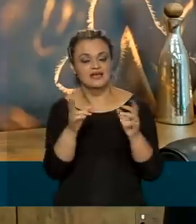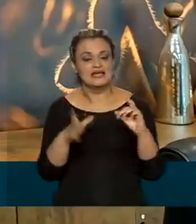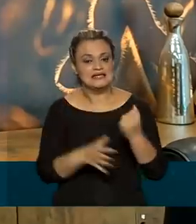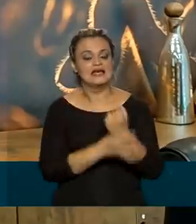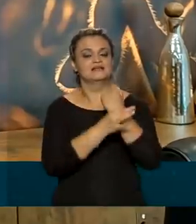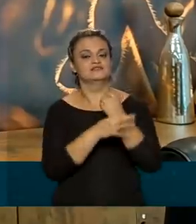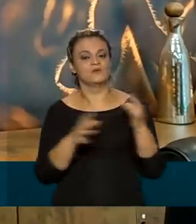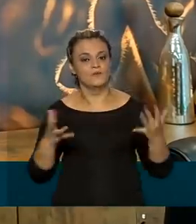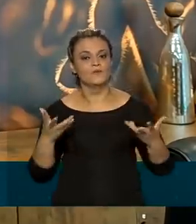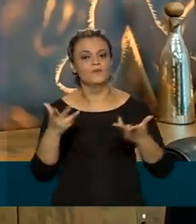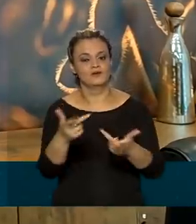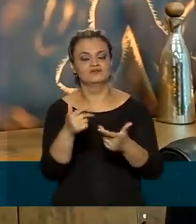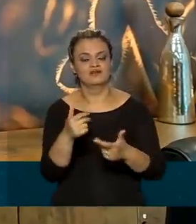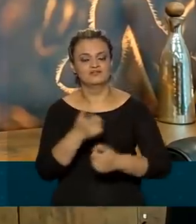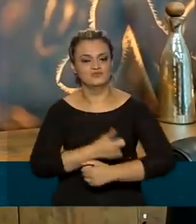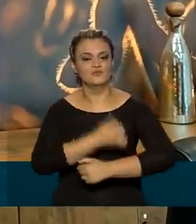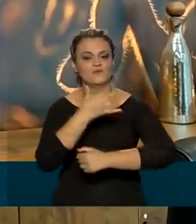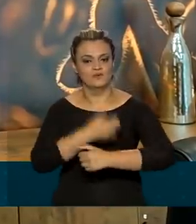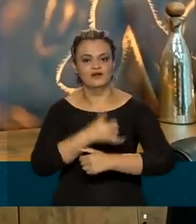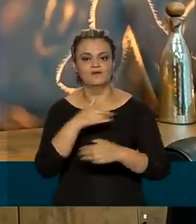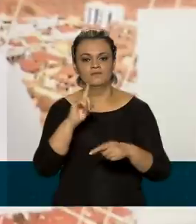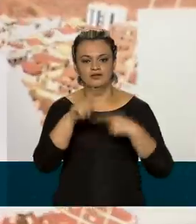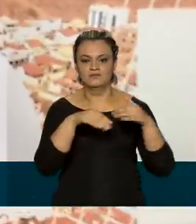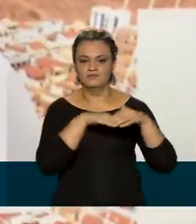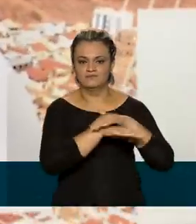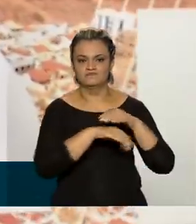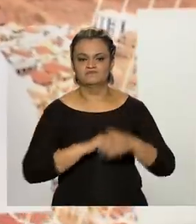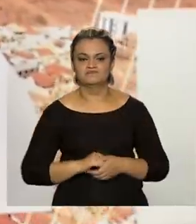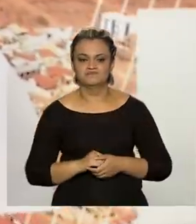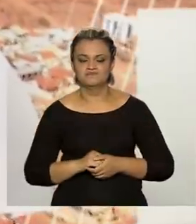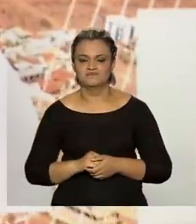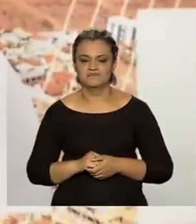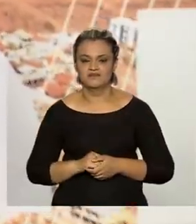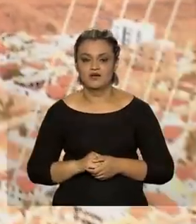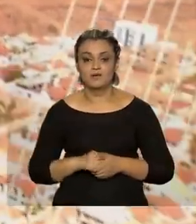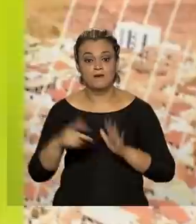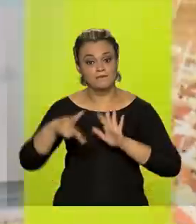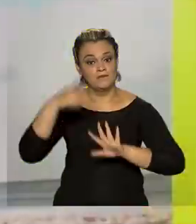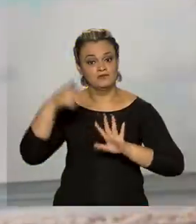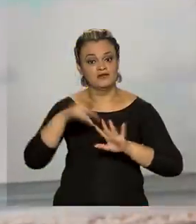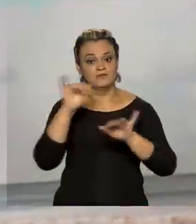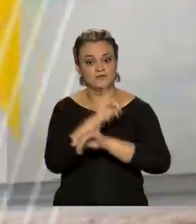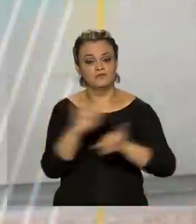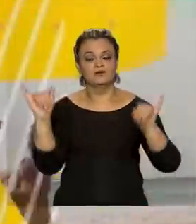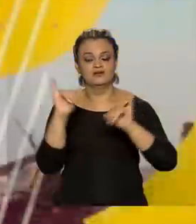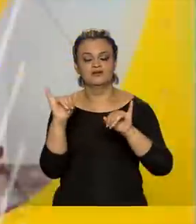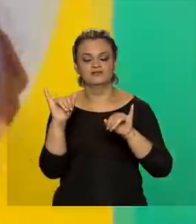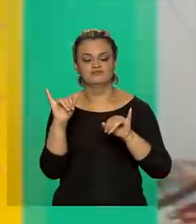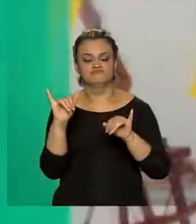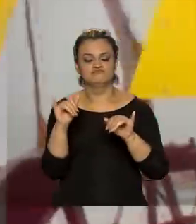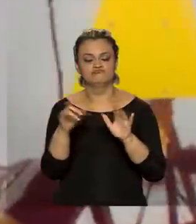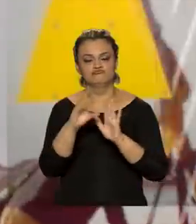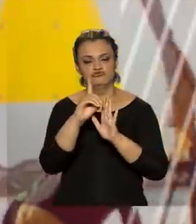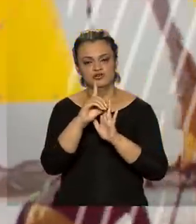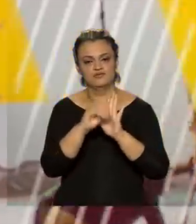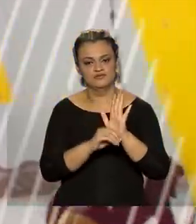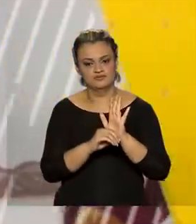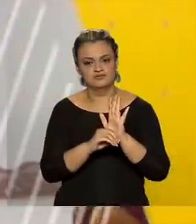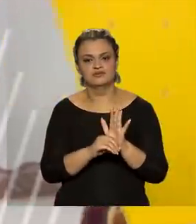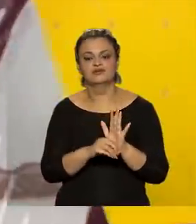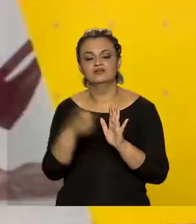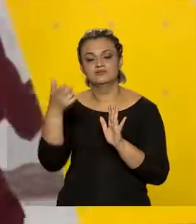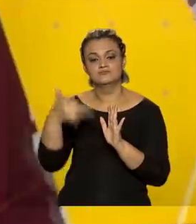também a qualidade do grão no momento do armazenamento. Uma portaria publicada em edição extra do Diário Oficial